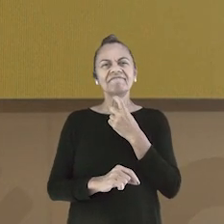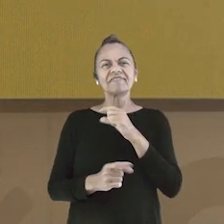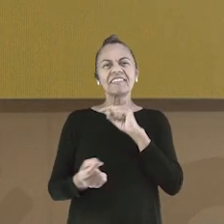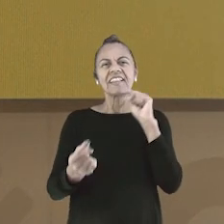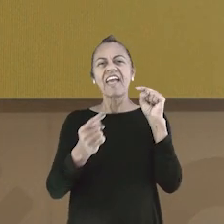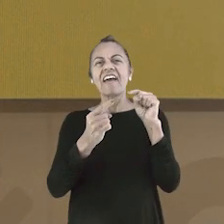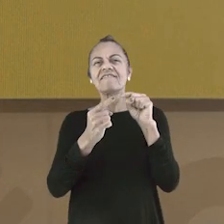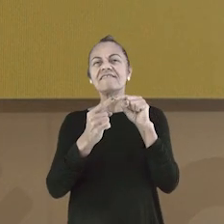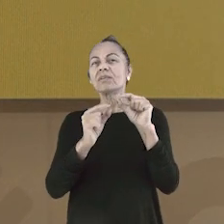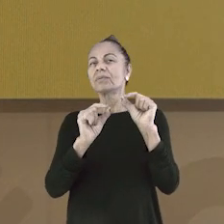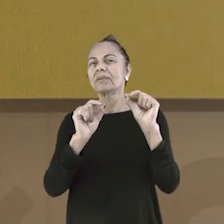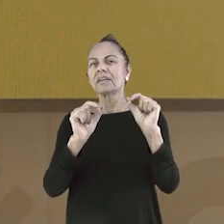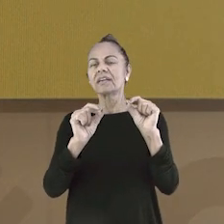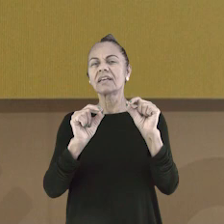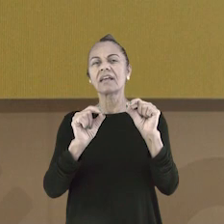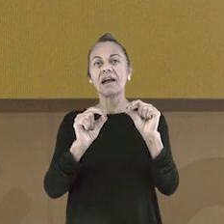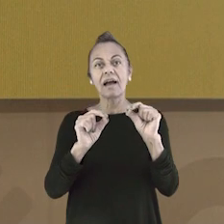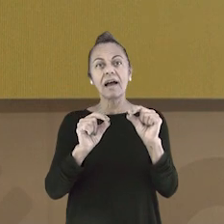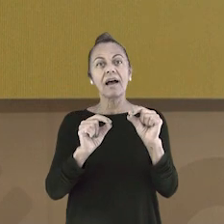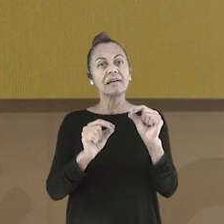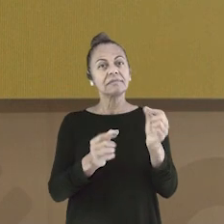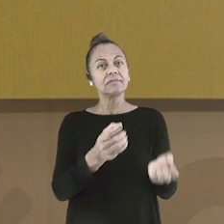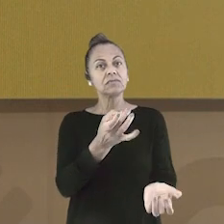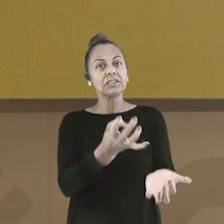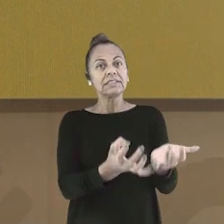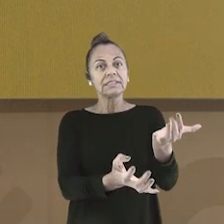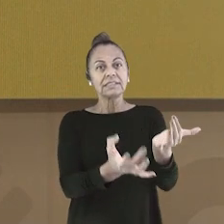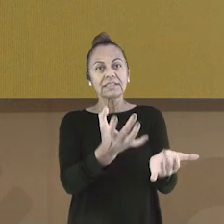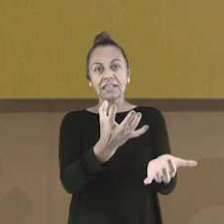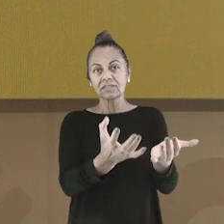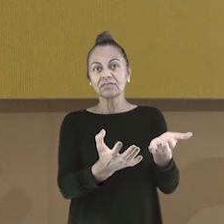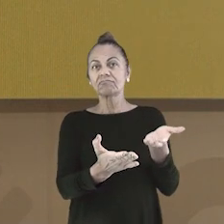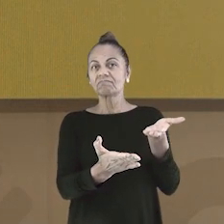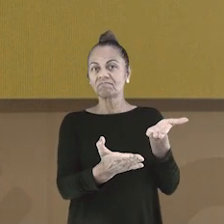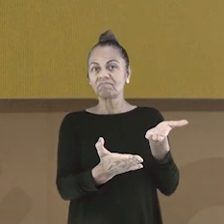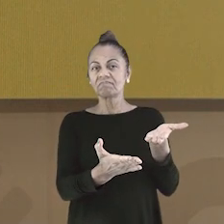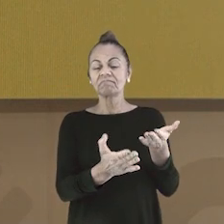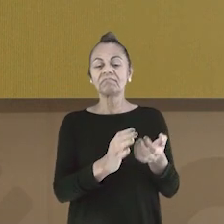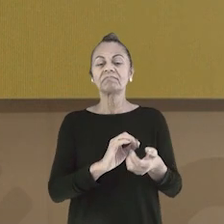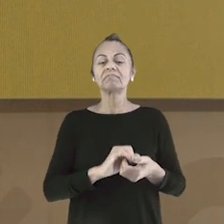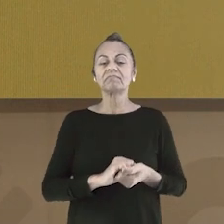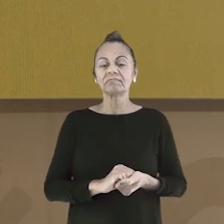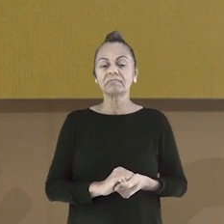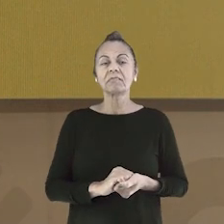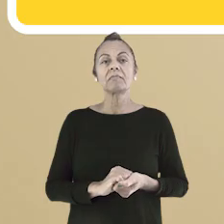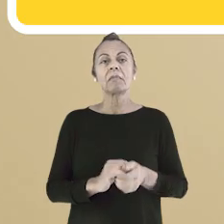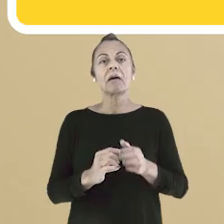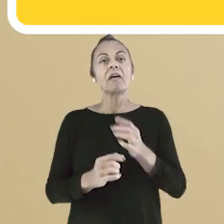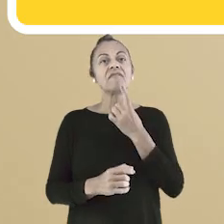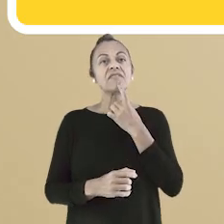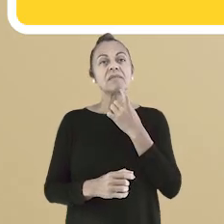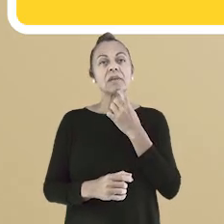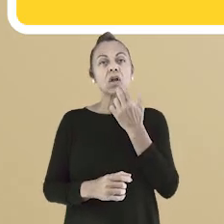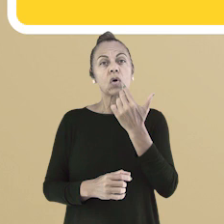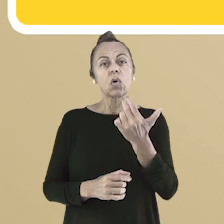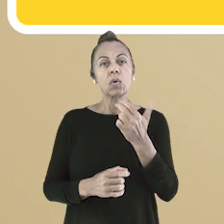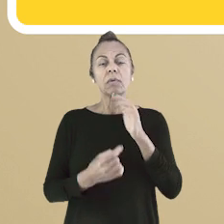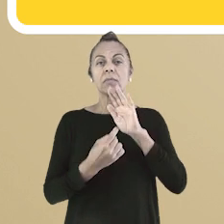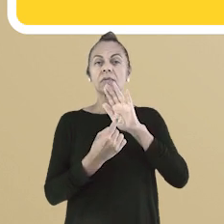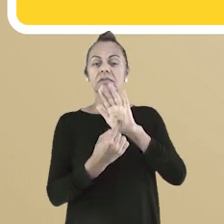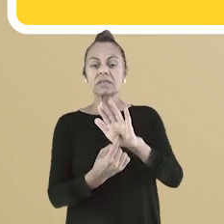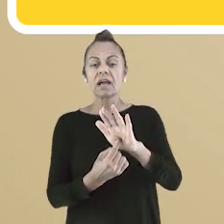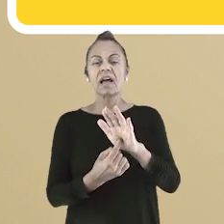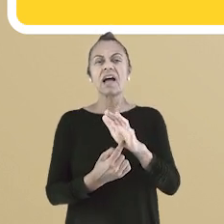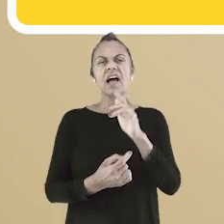Diferentemente da utilização usual, o vermelho não é usado para sinalizações de perigo, mas para indicar a